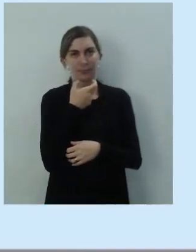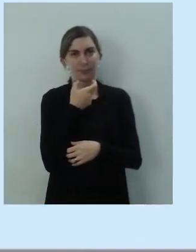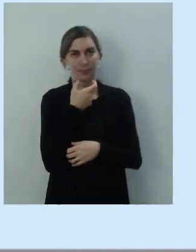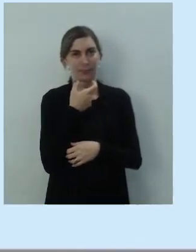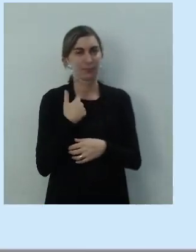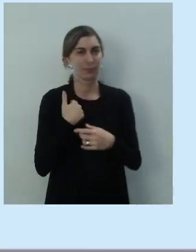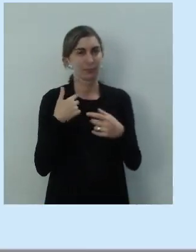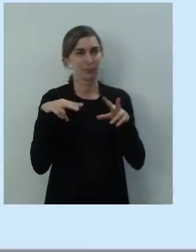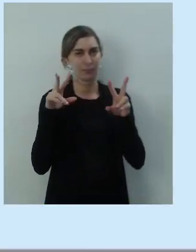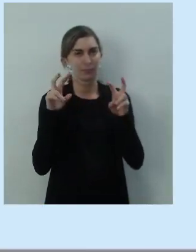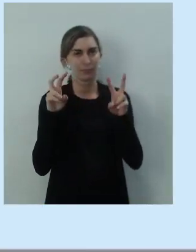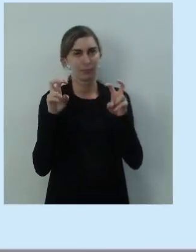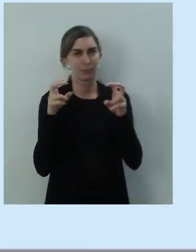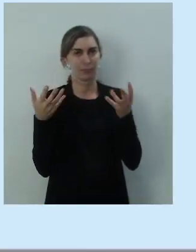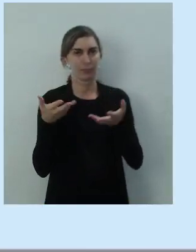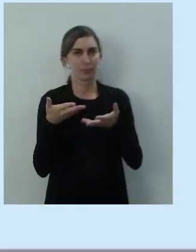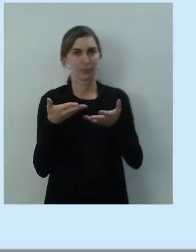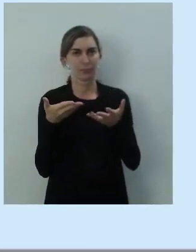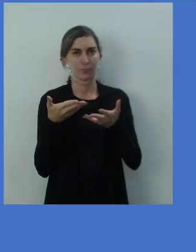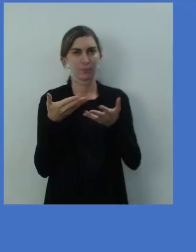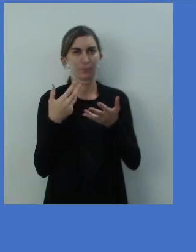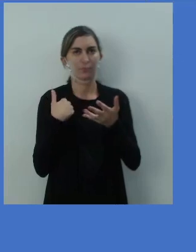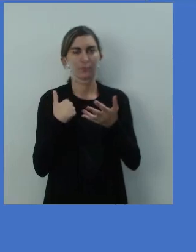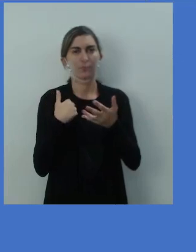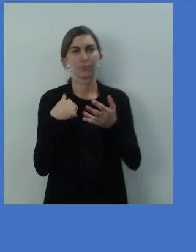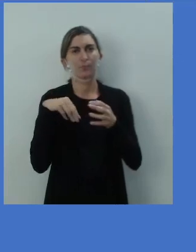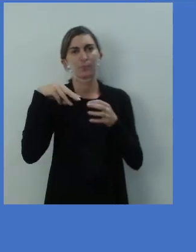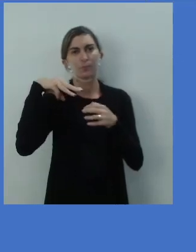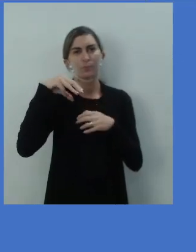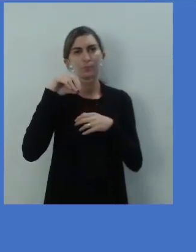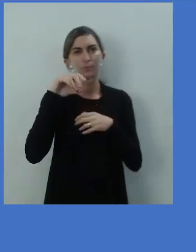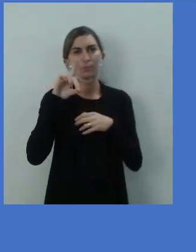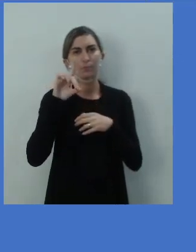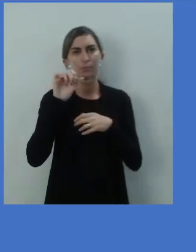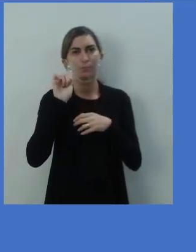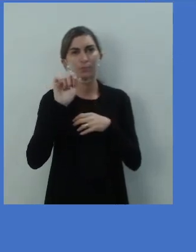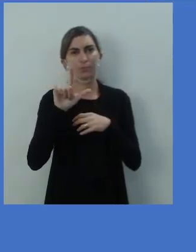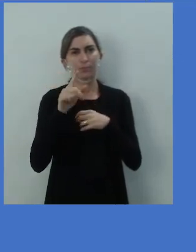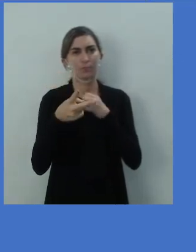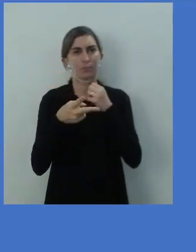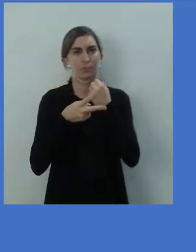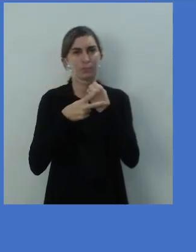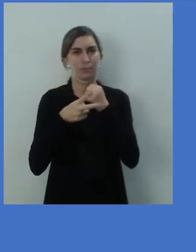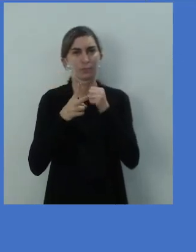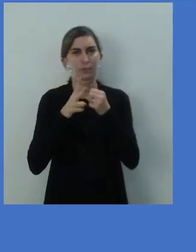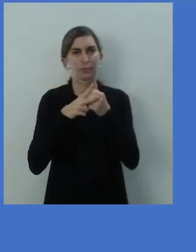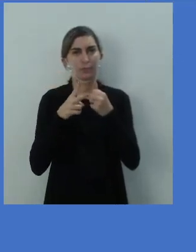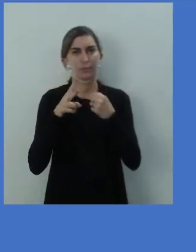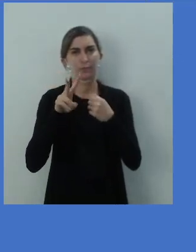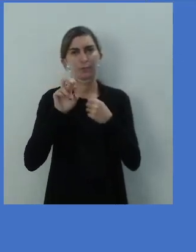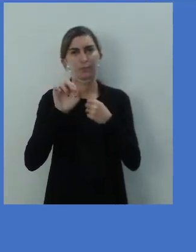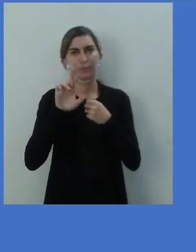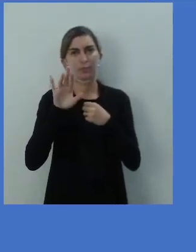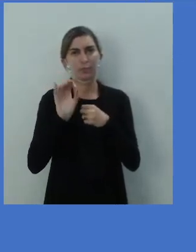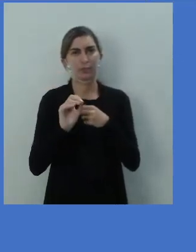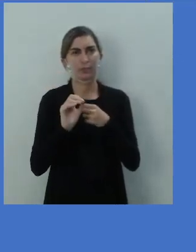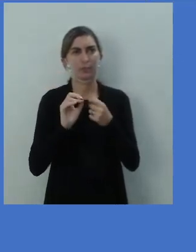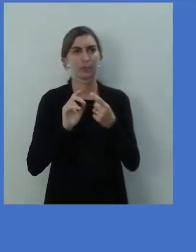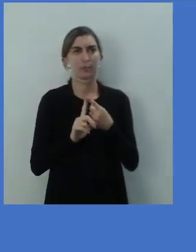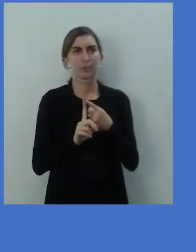nosso conteúdo de hoje vai ser o modal, o verbo modal can e could,